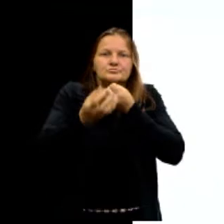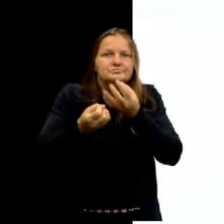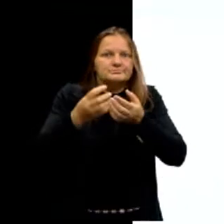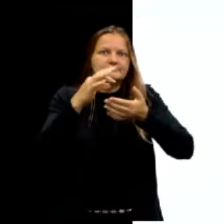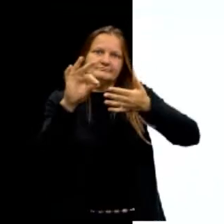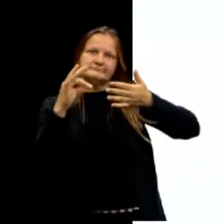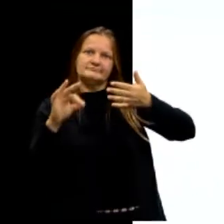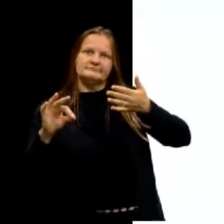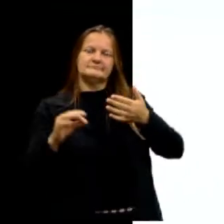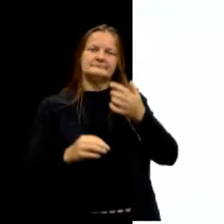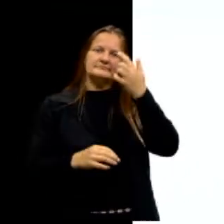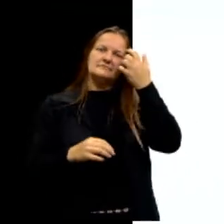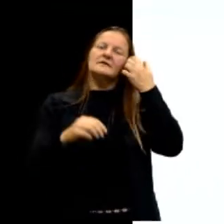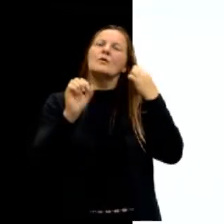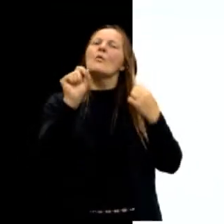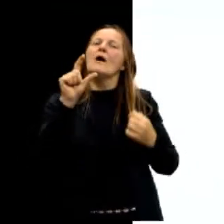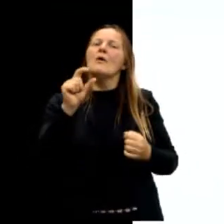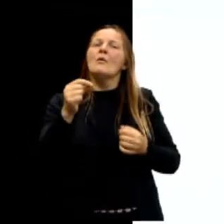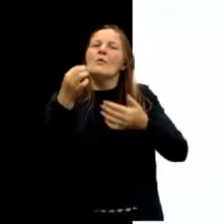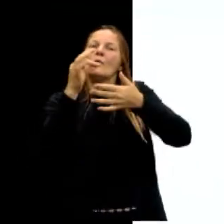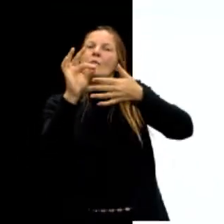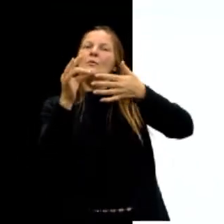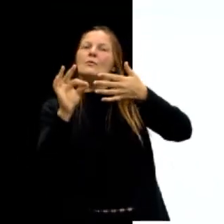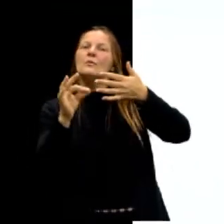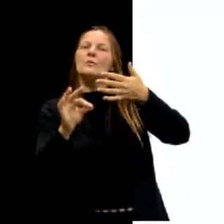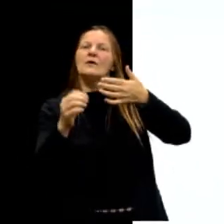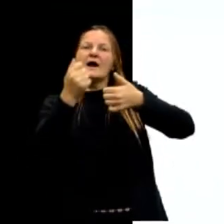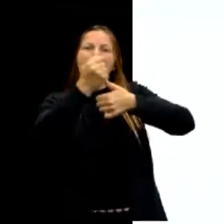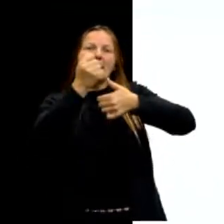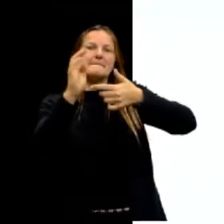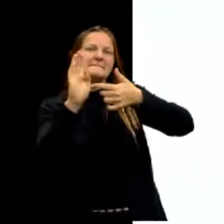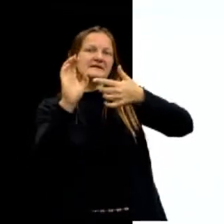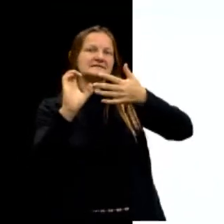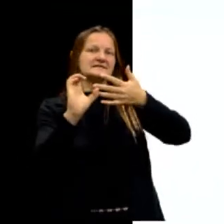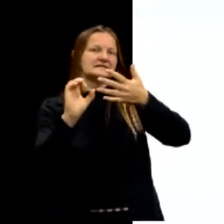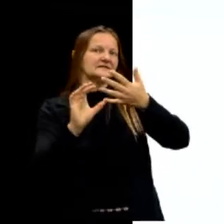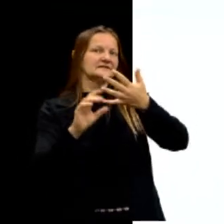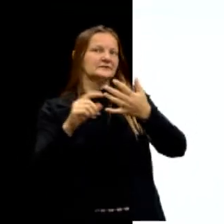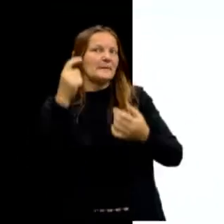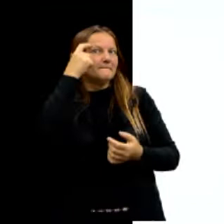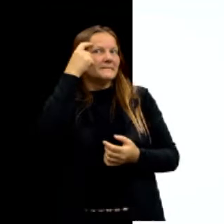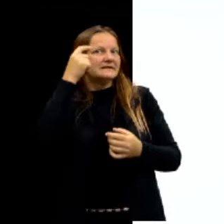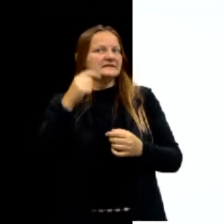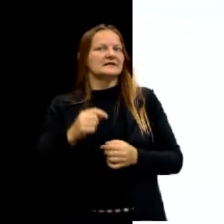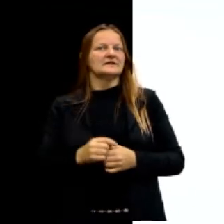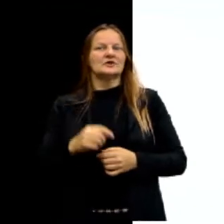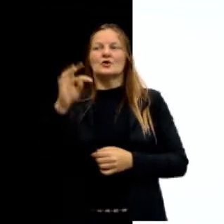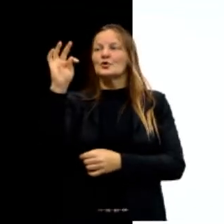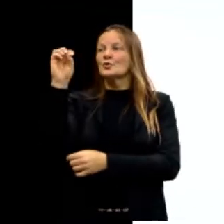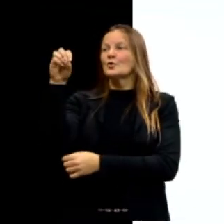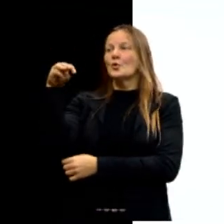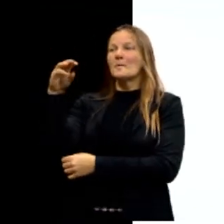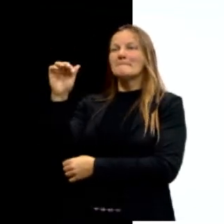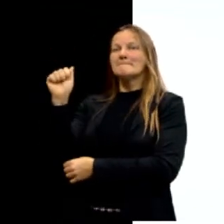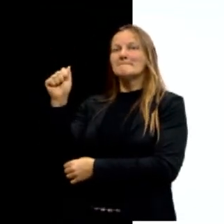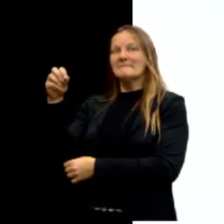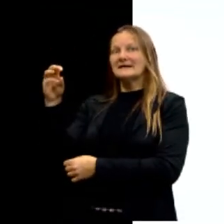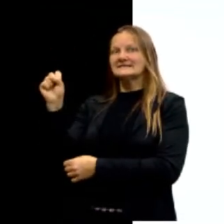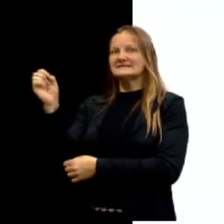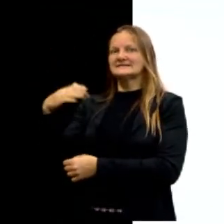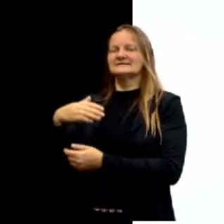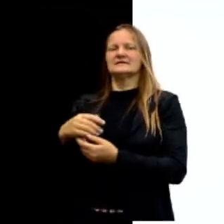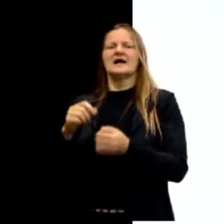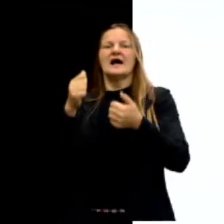anterior é claro, indique a alternativa que melhor expressa o pensamento de Tomás de Aquino. Alternativas,